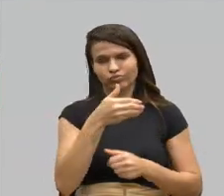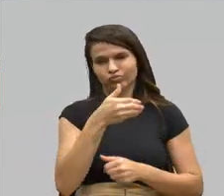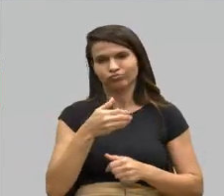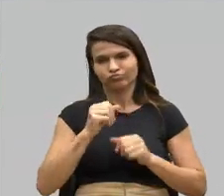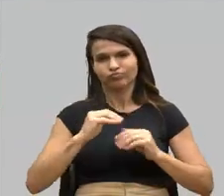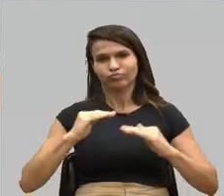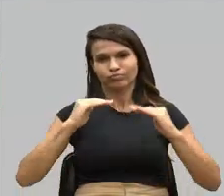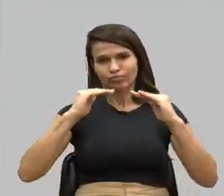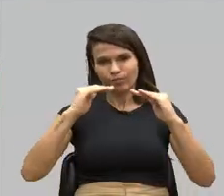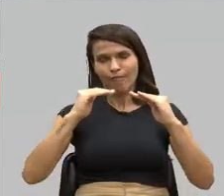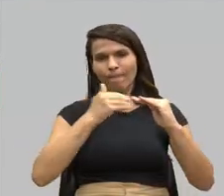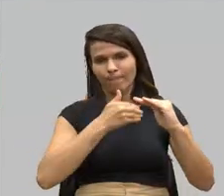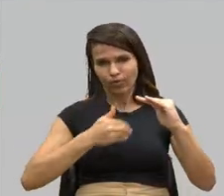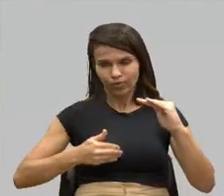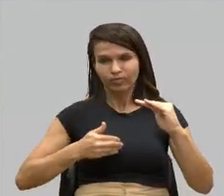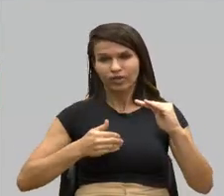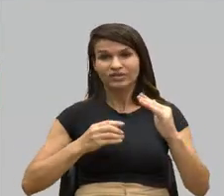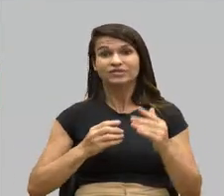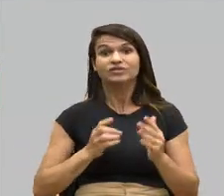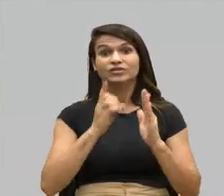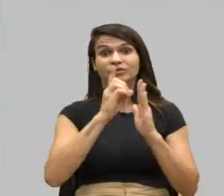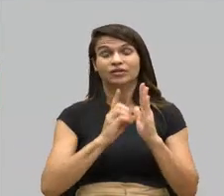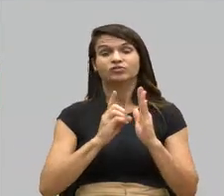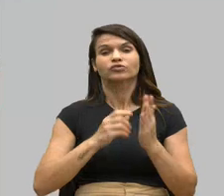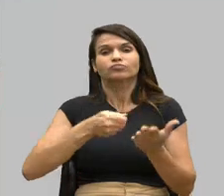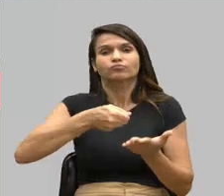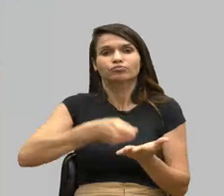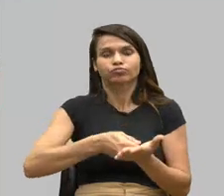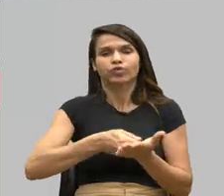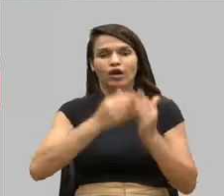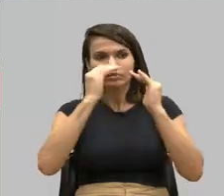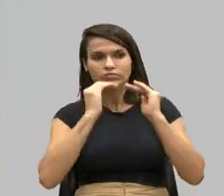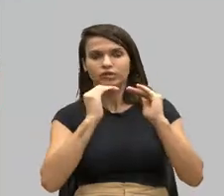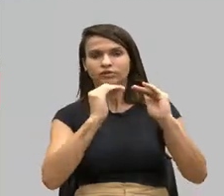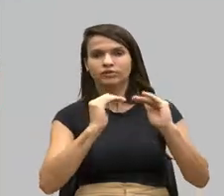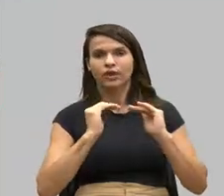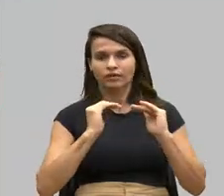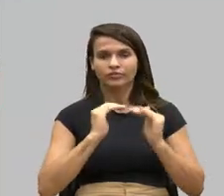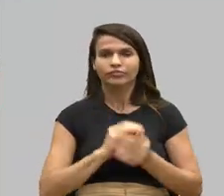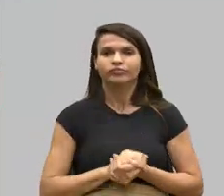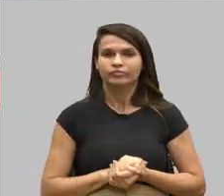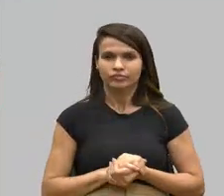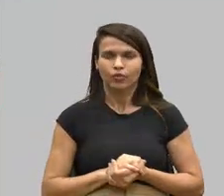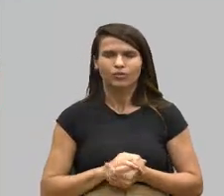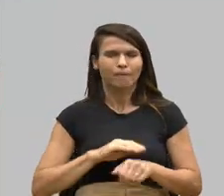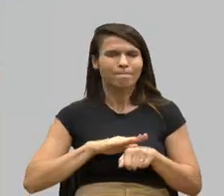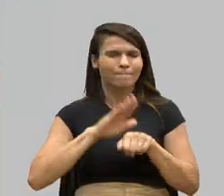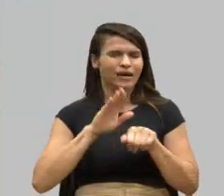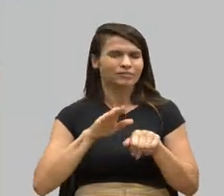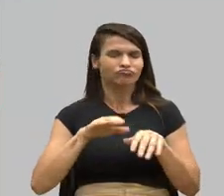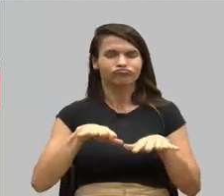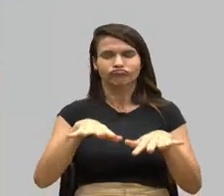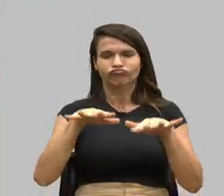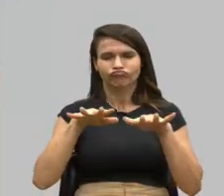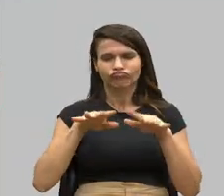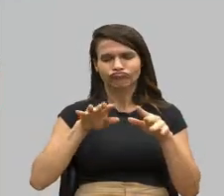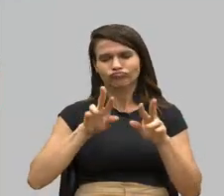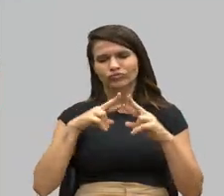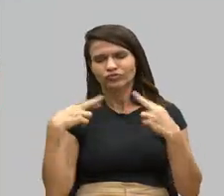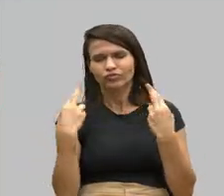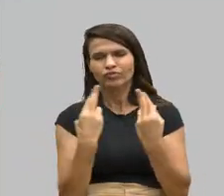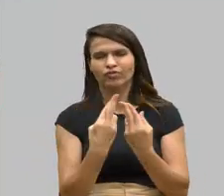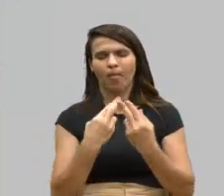que esses direitos sejam cumpridos. Isso é o mais importante. Então, quanto mais audiências nós fizermos, quanto mais